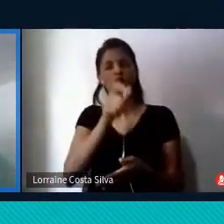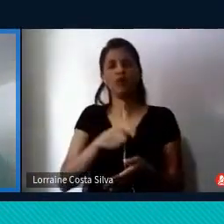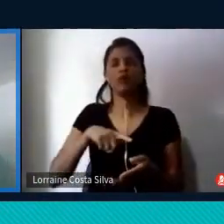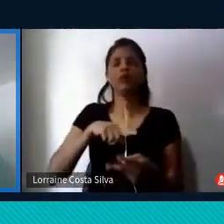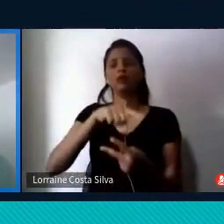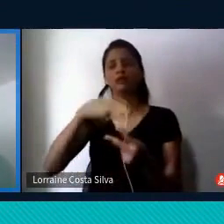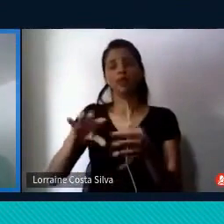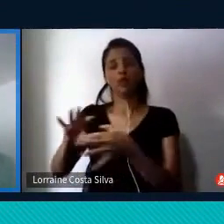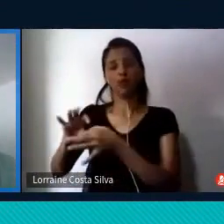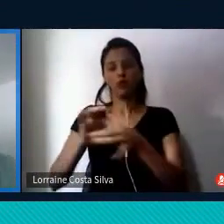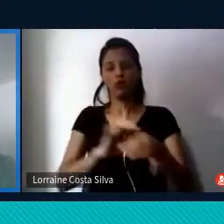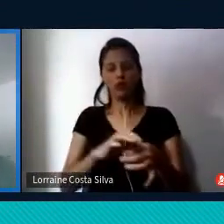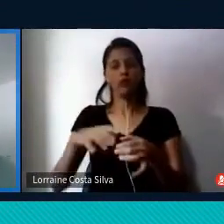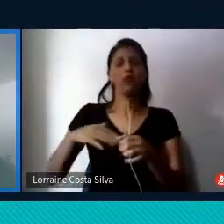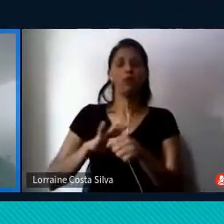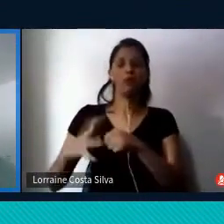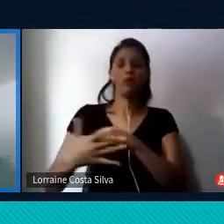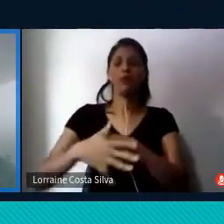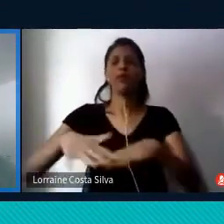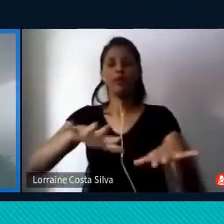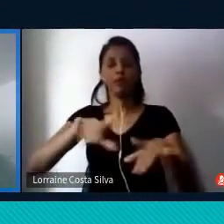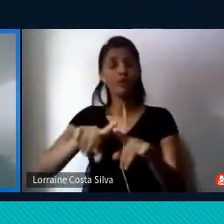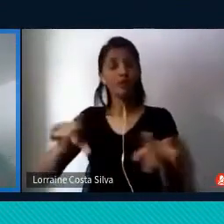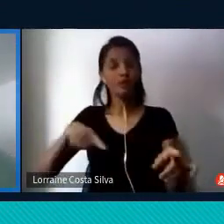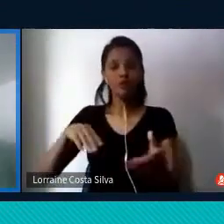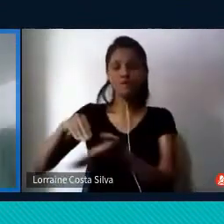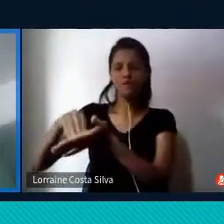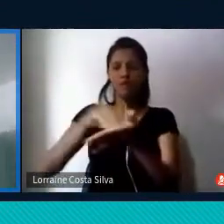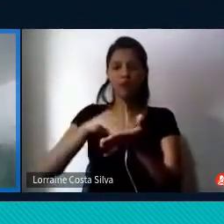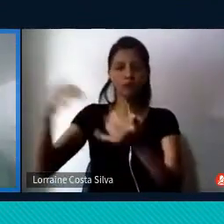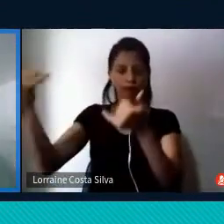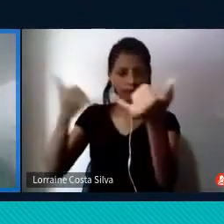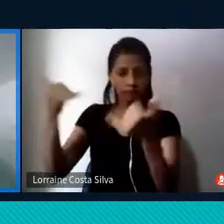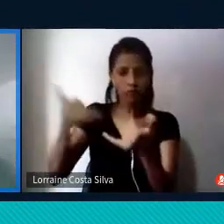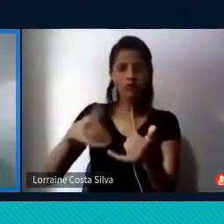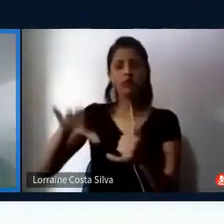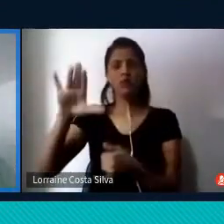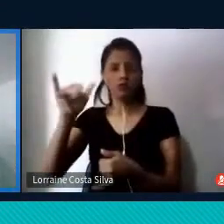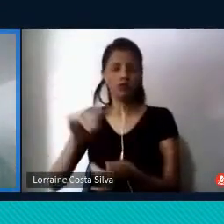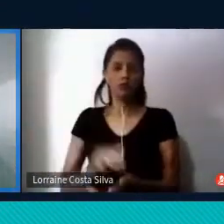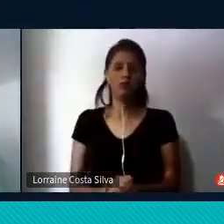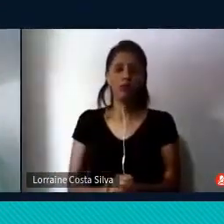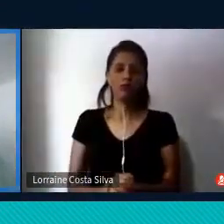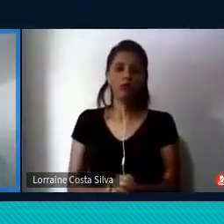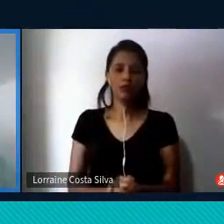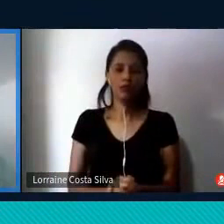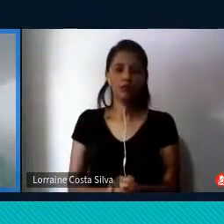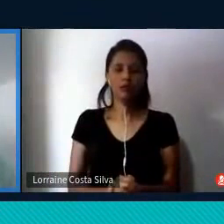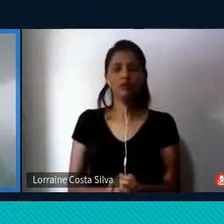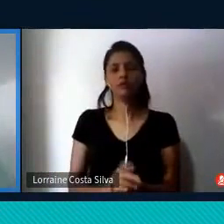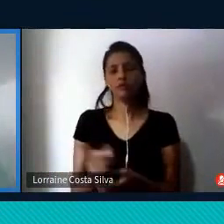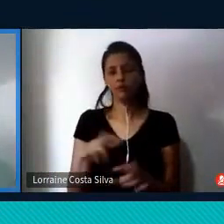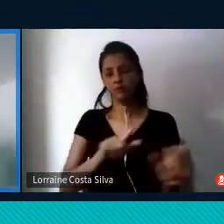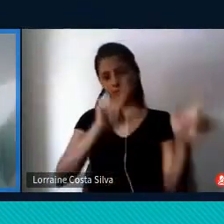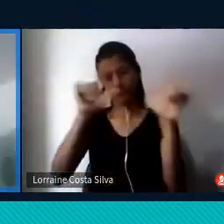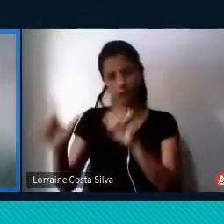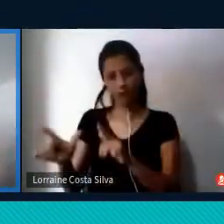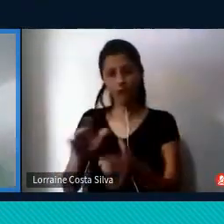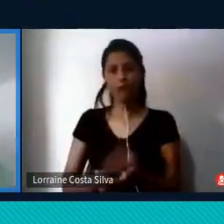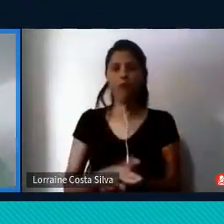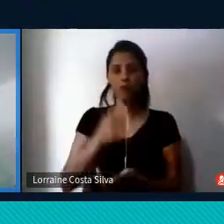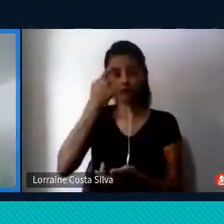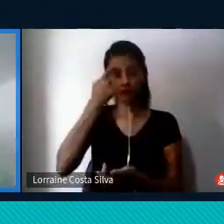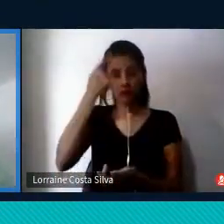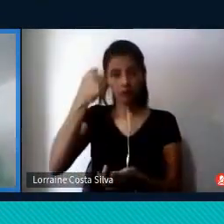contexto de científico que a gente vive agora. Pode passar para o próximo? Então, nessa ideia, é que eu